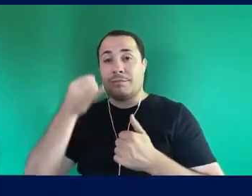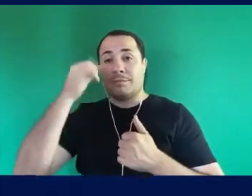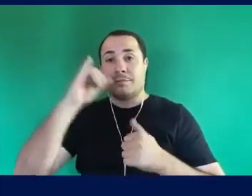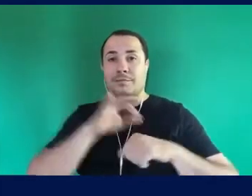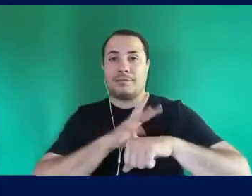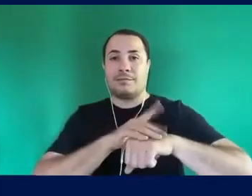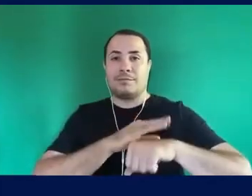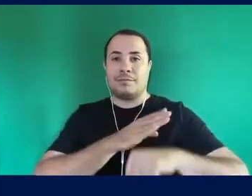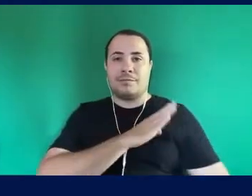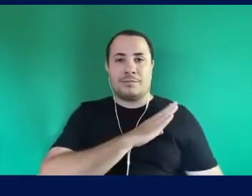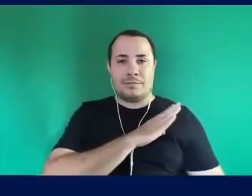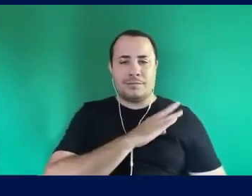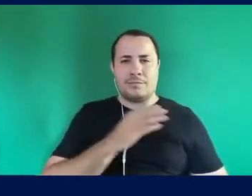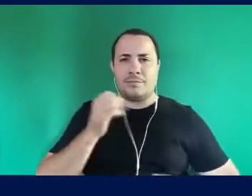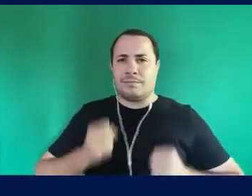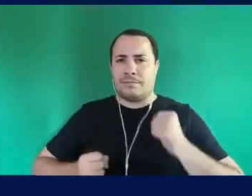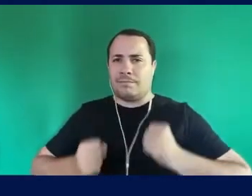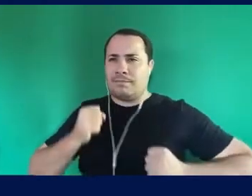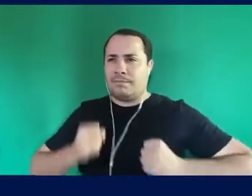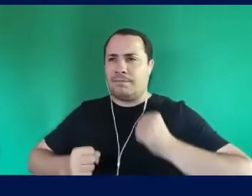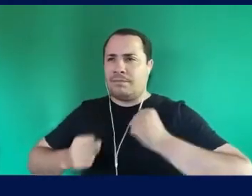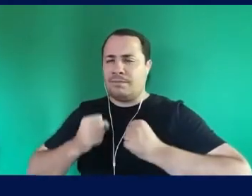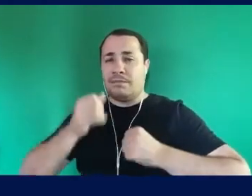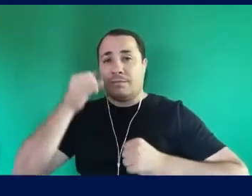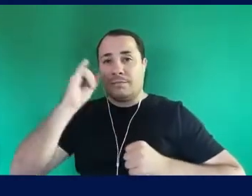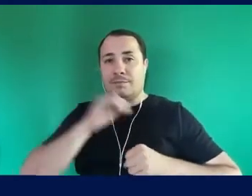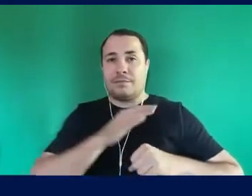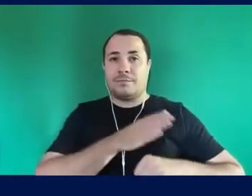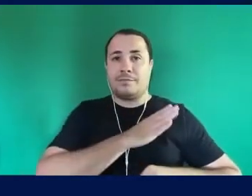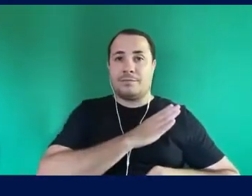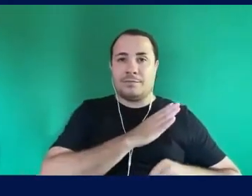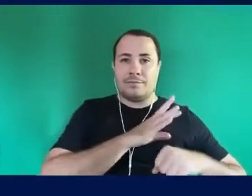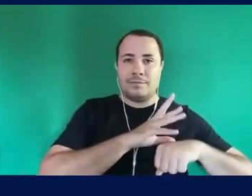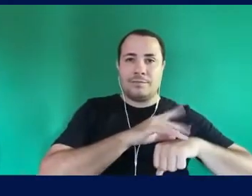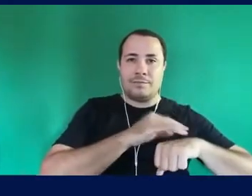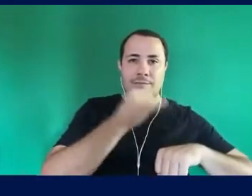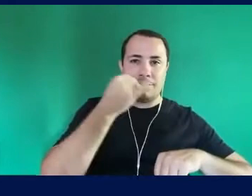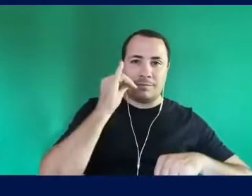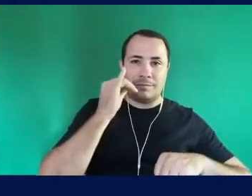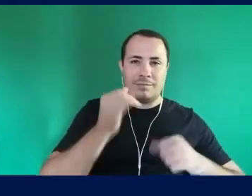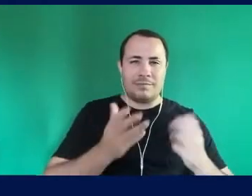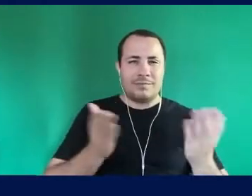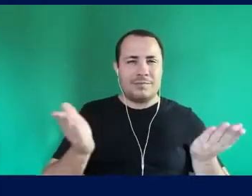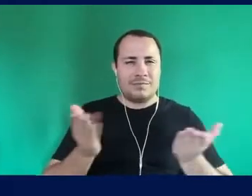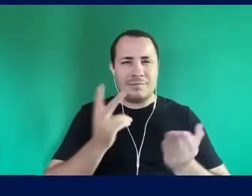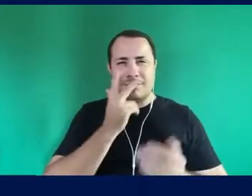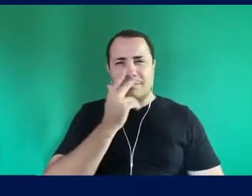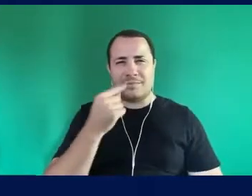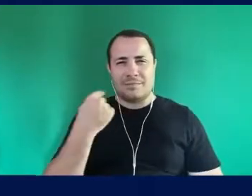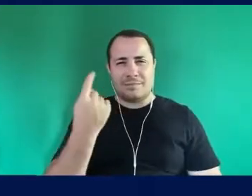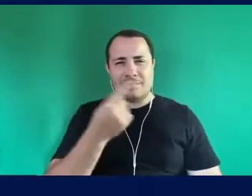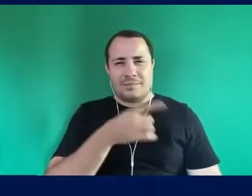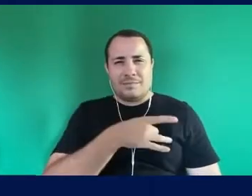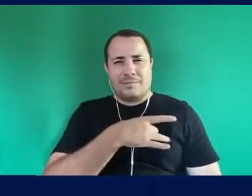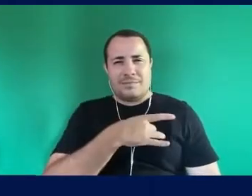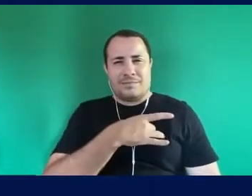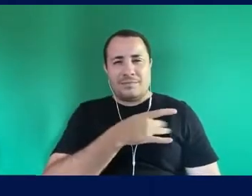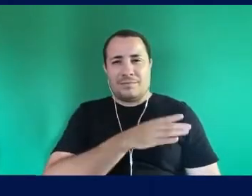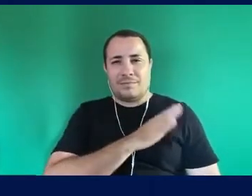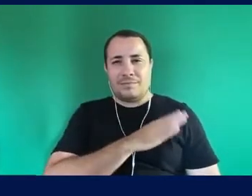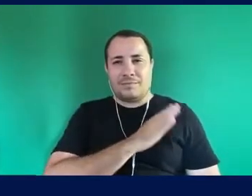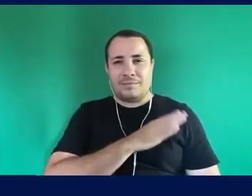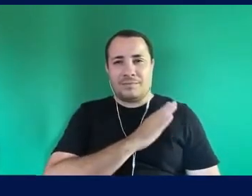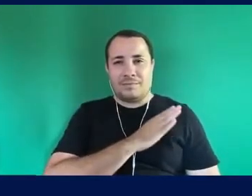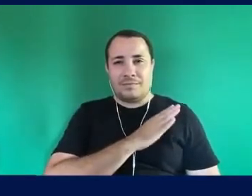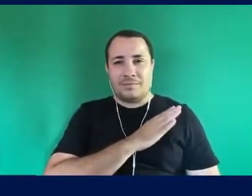Caminha Pra ficar do coração O coração Como alguma coisa Que a gente tem medo A gente tem medo A gente tem medo E o coração